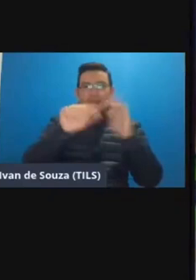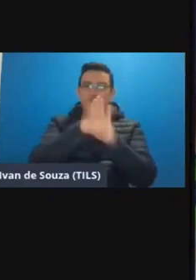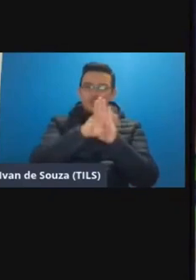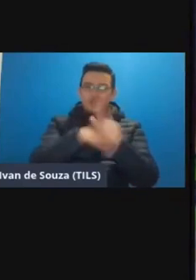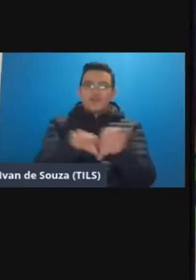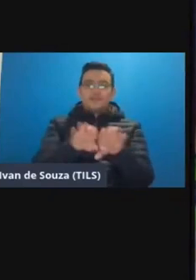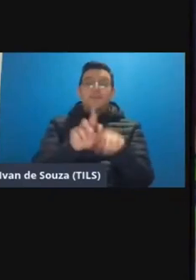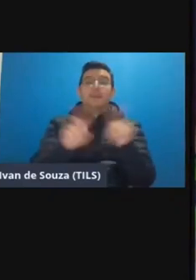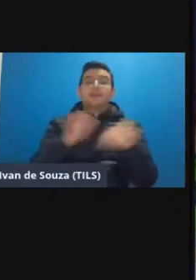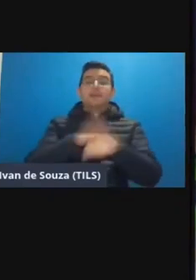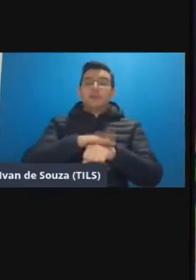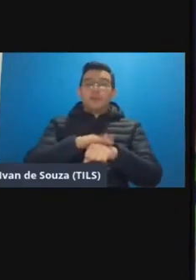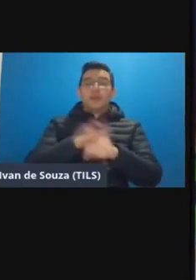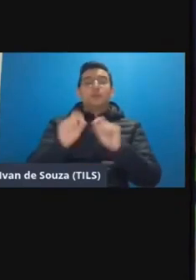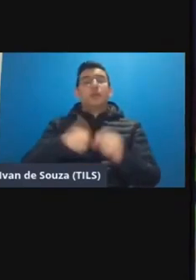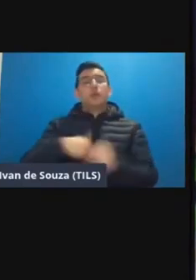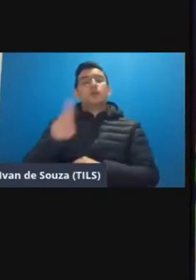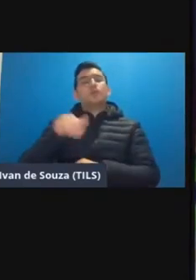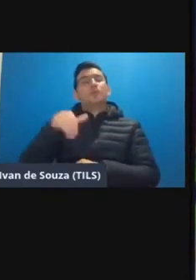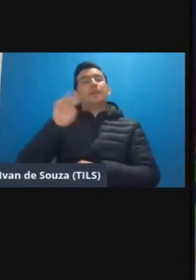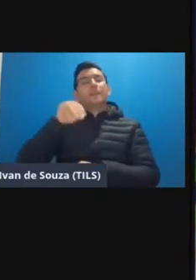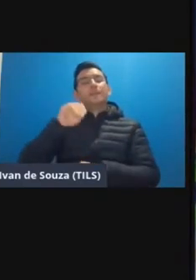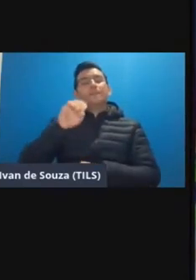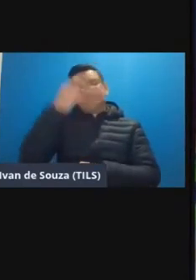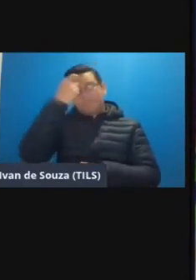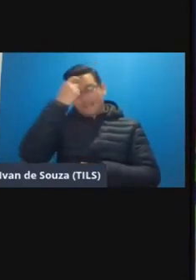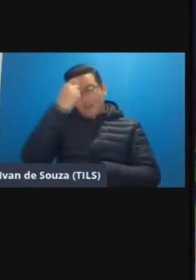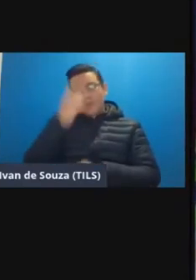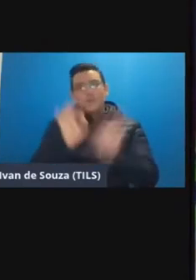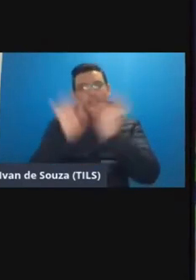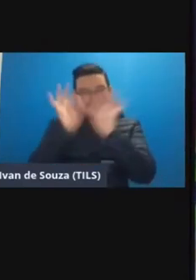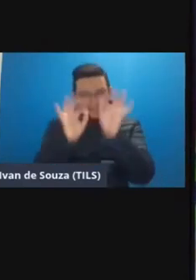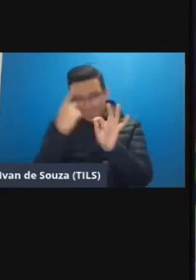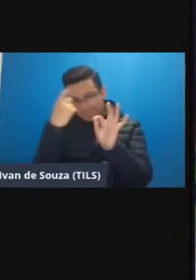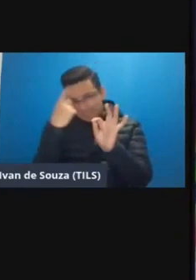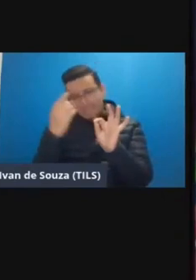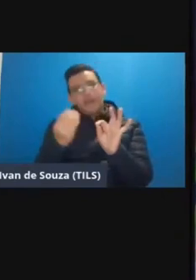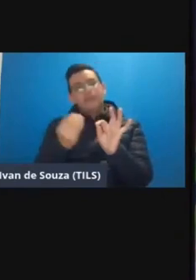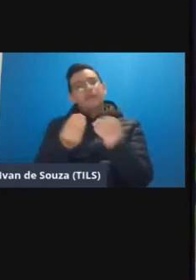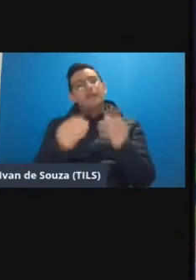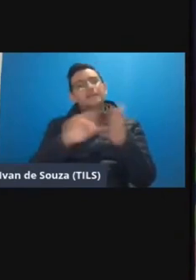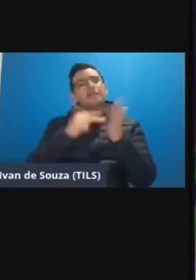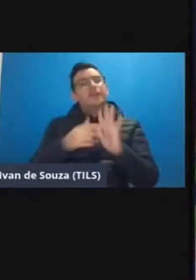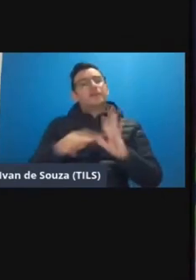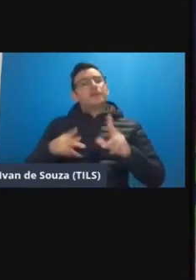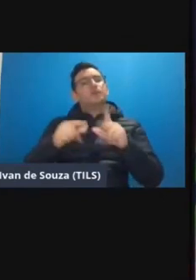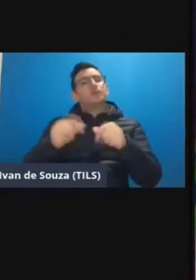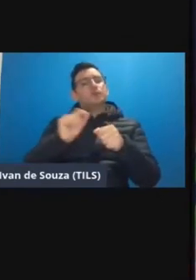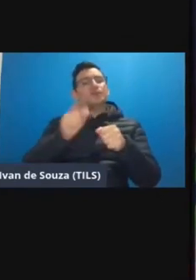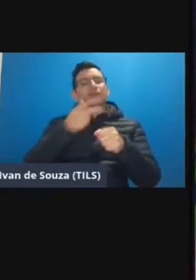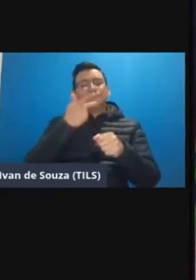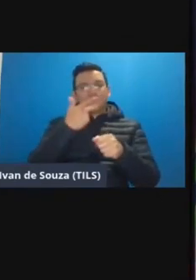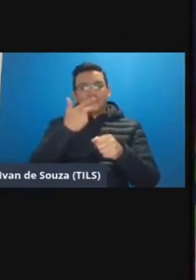também mas nesse momento da estação geralmente eu uso mapa mental para organizar um pouco das ideias para tentar dar um pouco de significado para tudo isso que a gente fala né